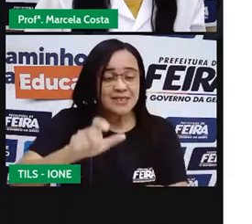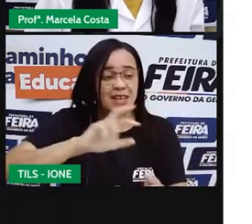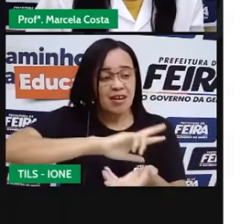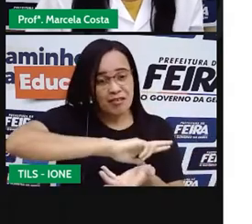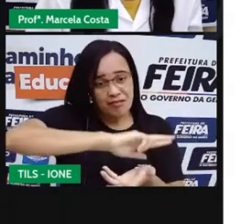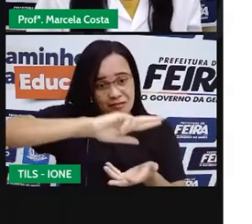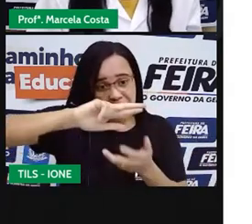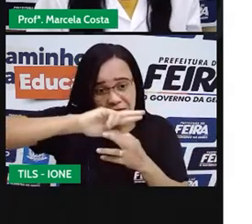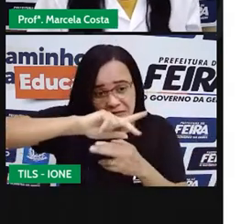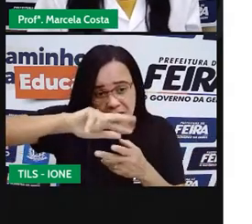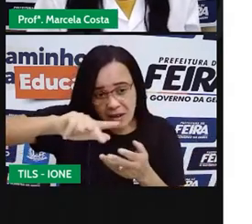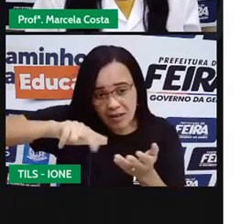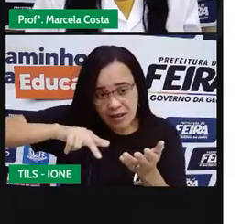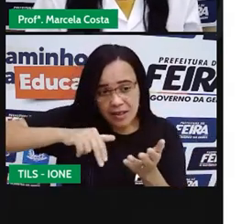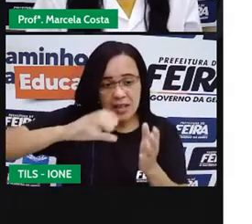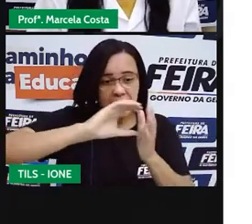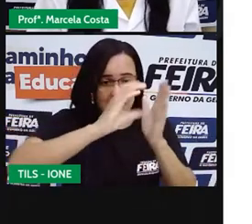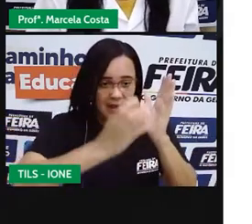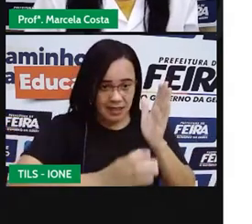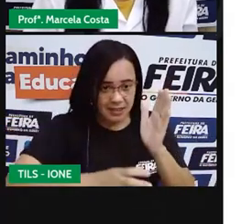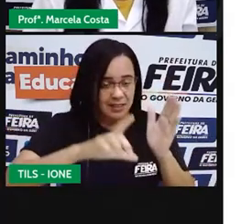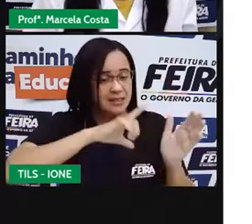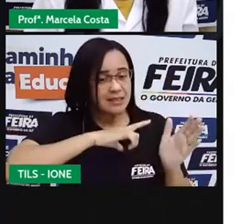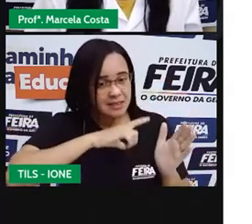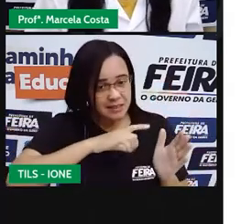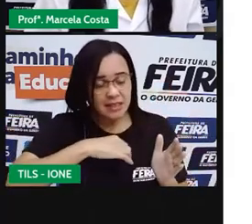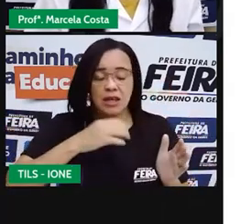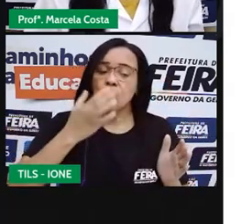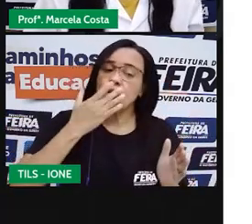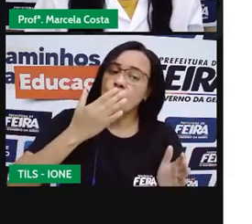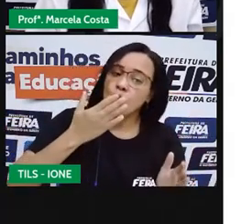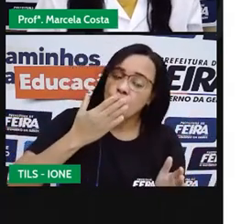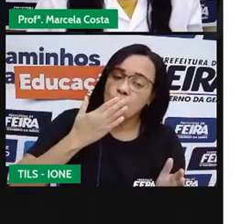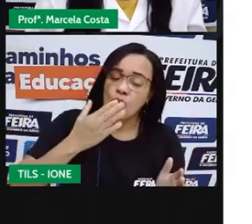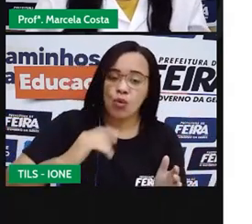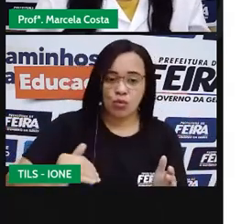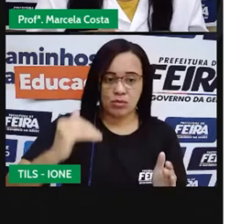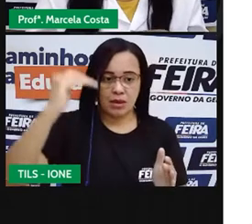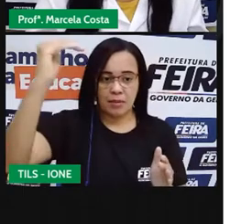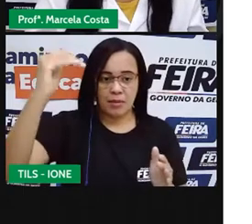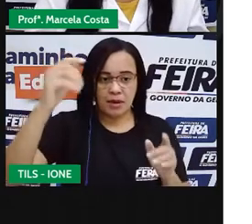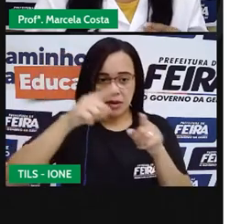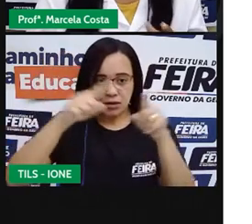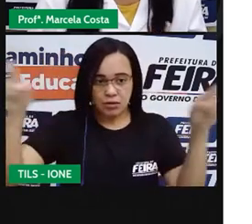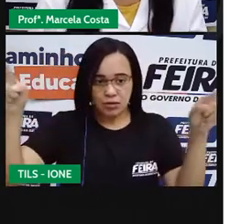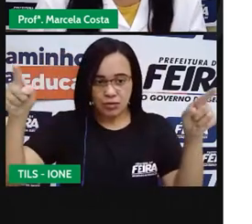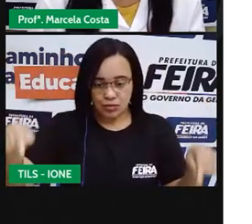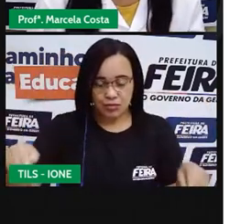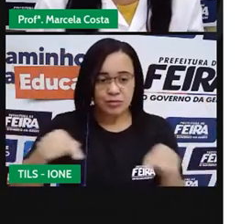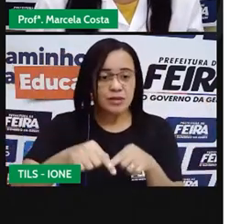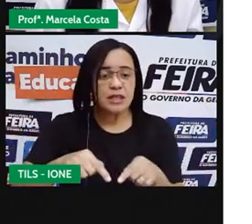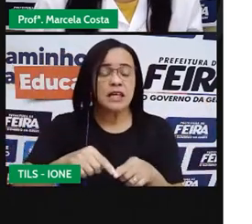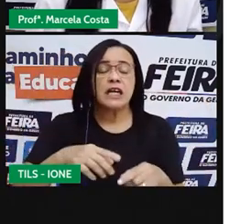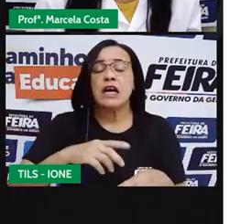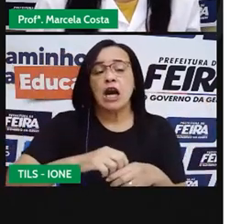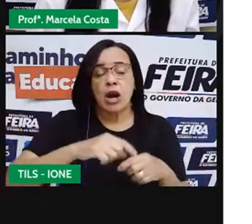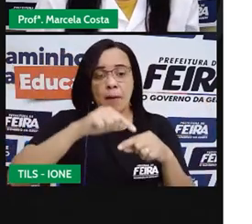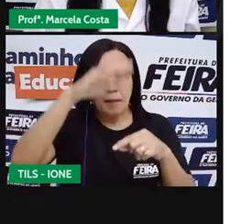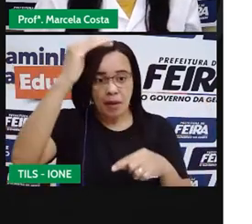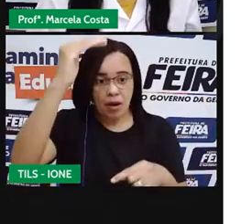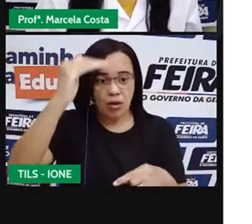características, como cor, tamanho, tipo de material.